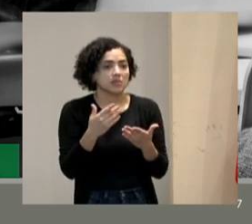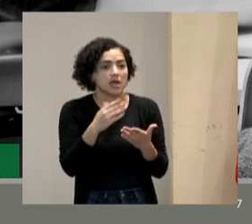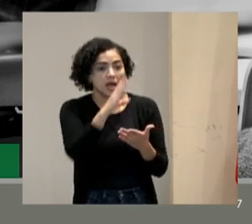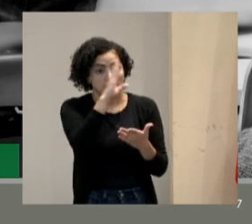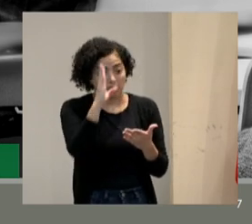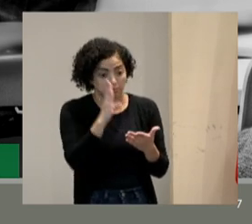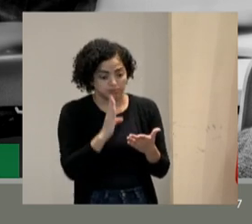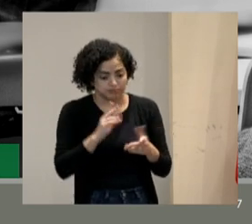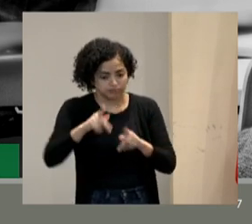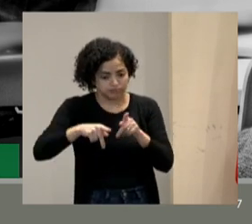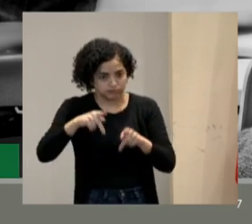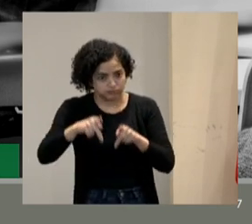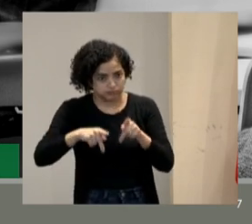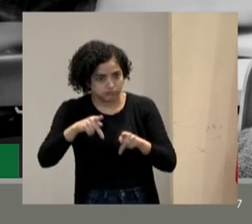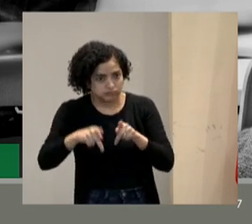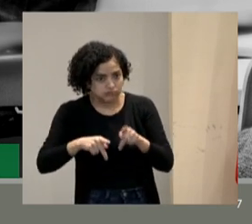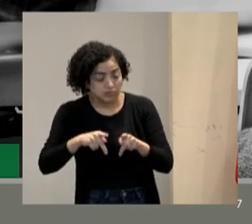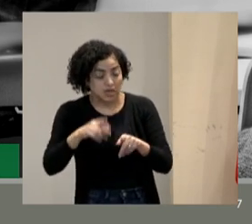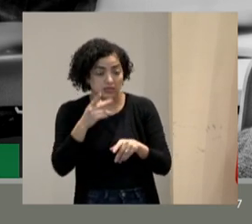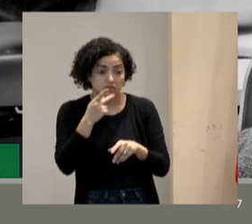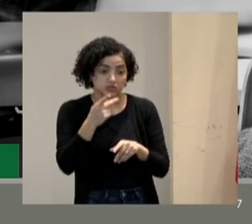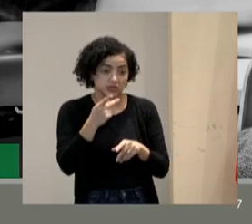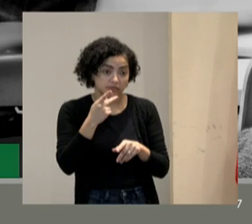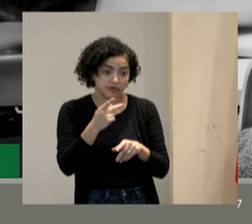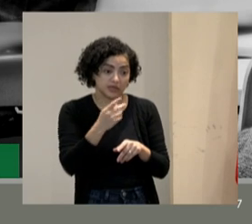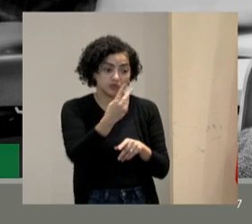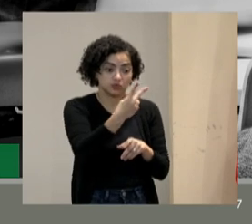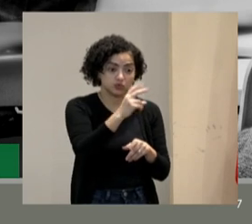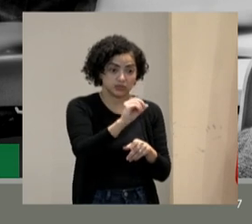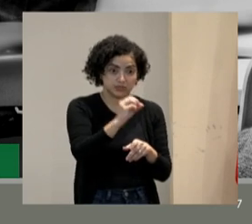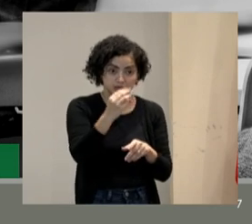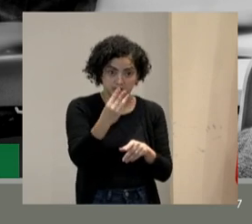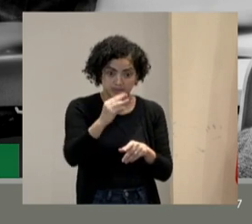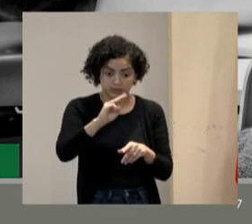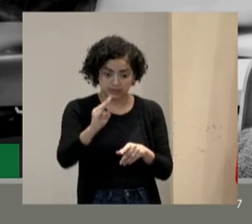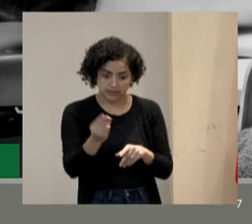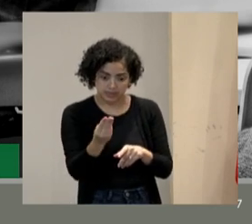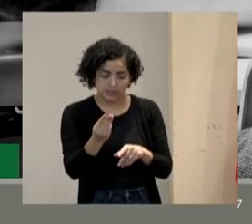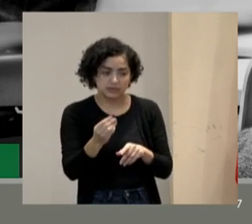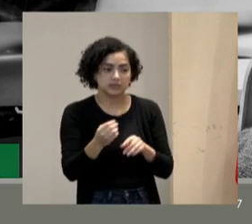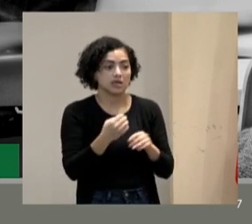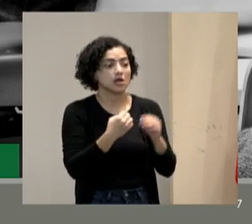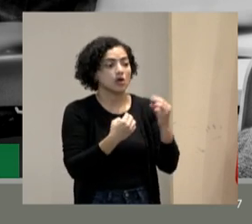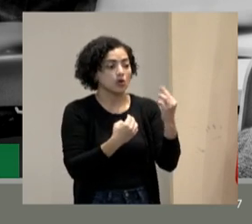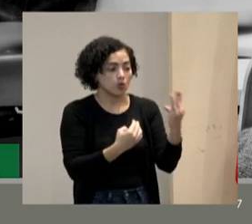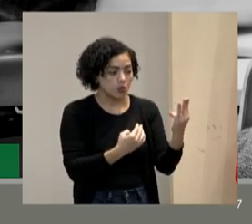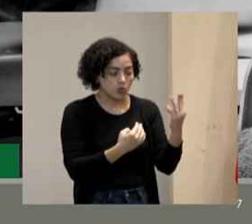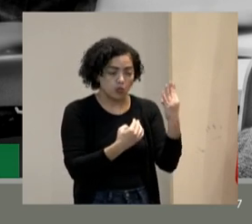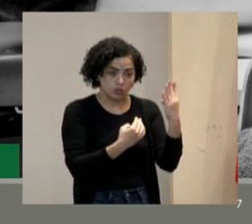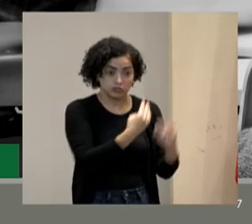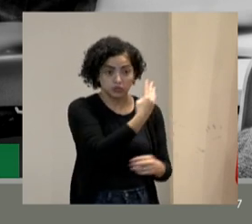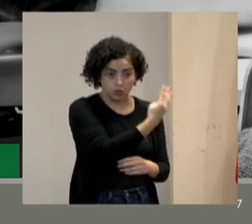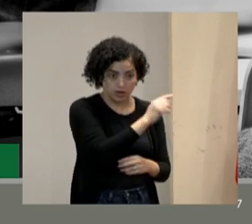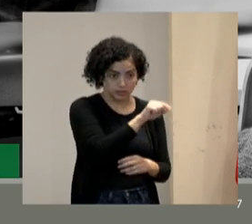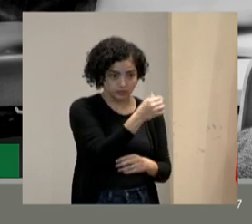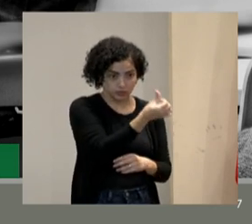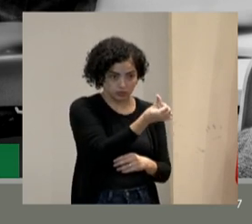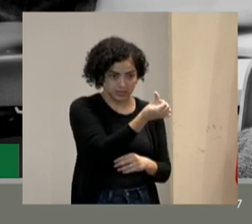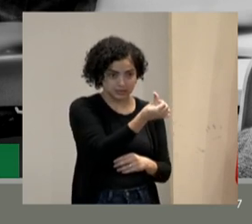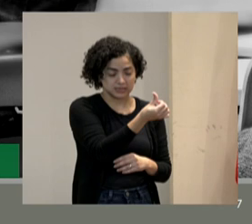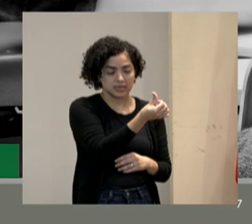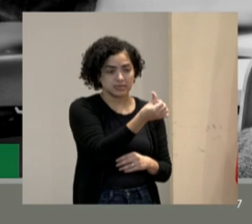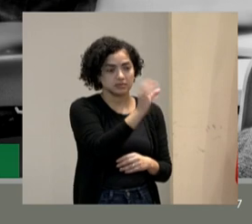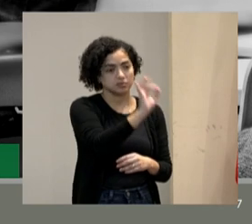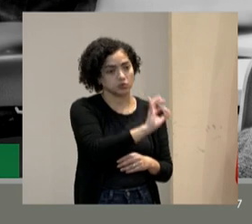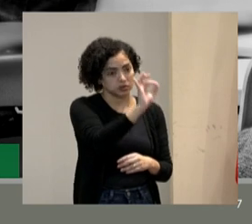porque na população brasileira a gente está falando de 203 milhões 4,6% são universitários. Então vamos